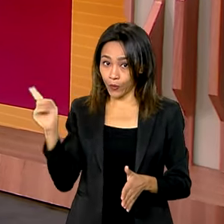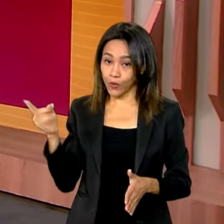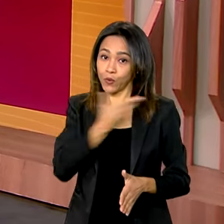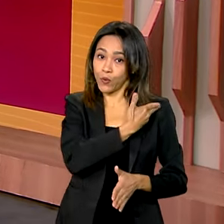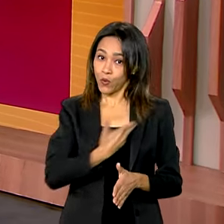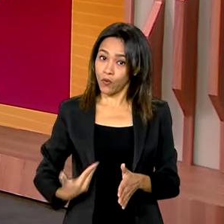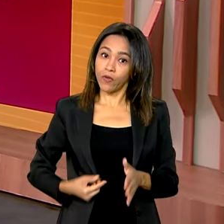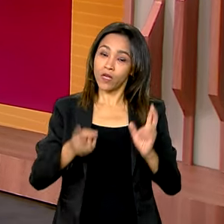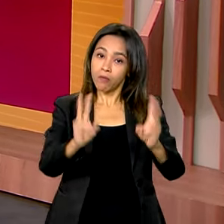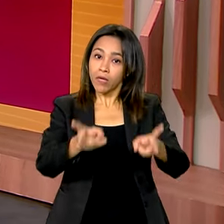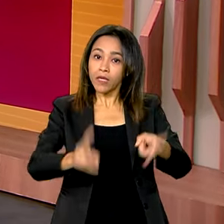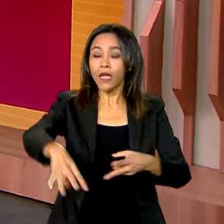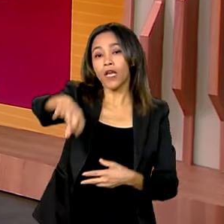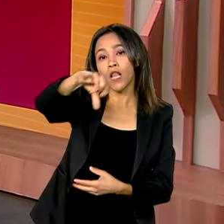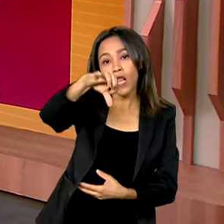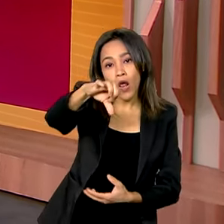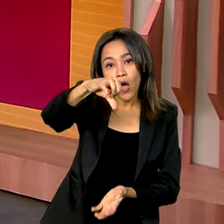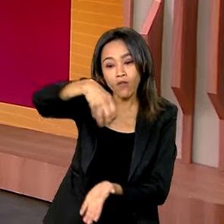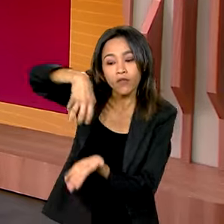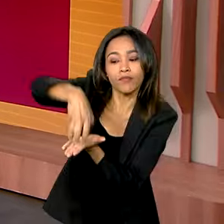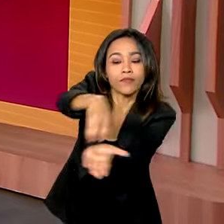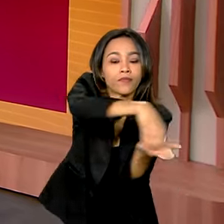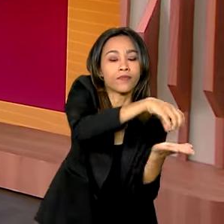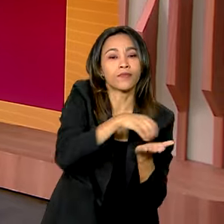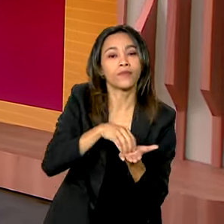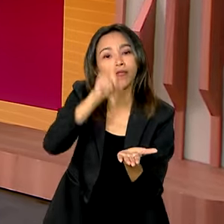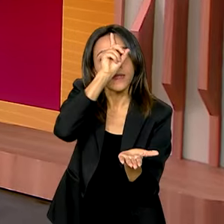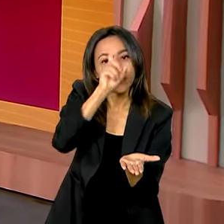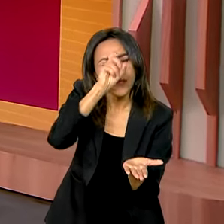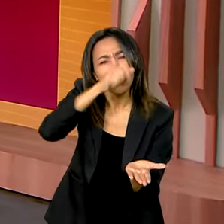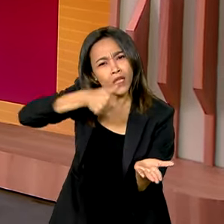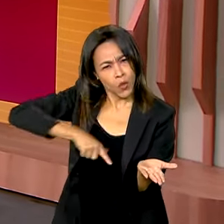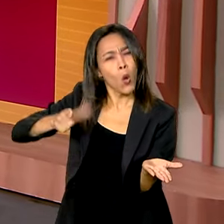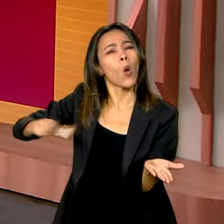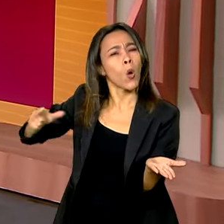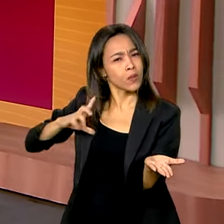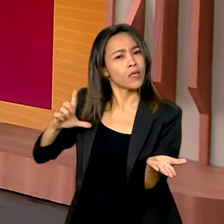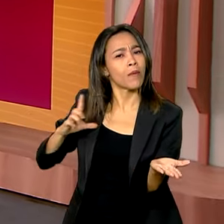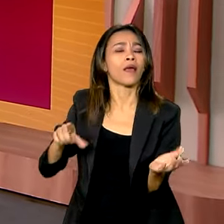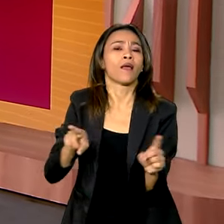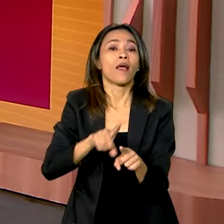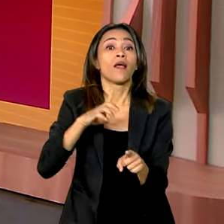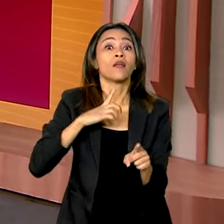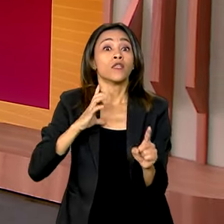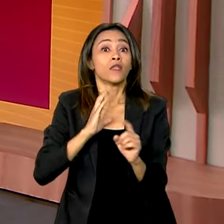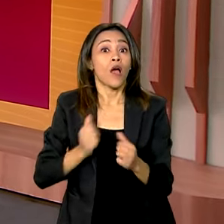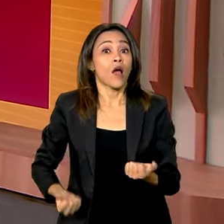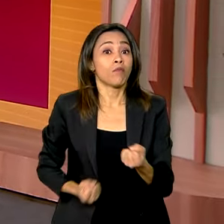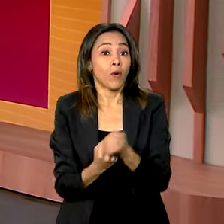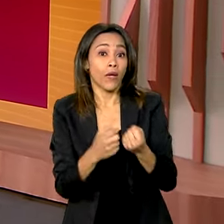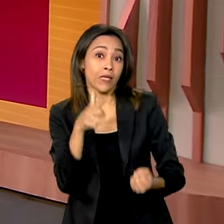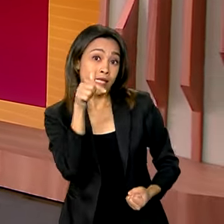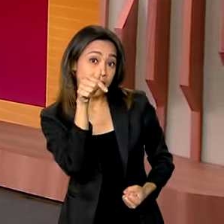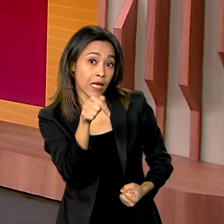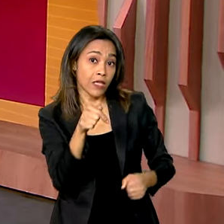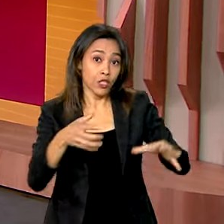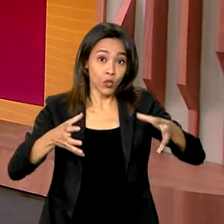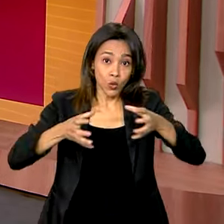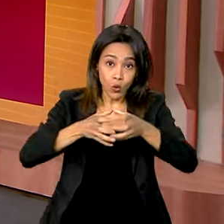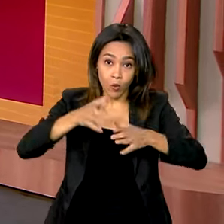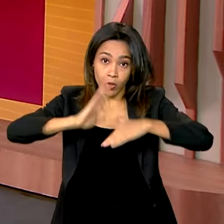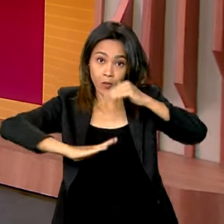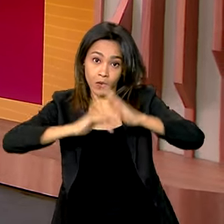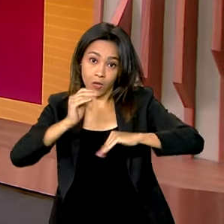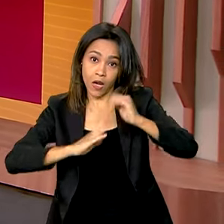nove unidades básicas de saúde, entre outros serviços. O governo federal custeia também sete equipes do programa Saúde da Família